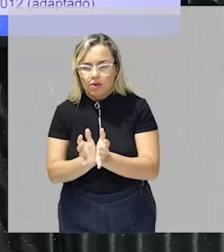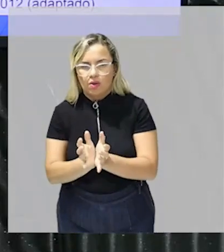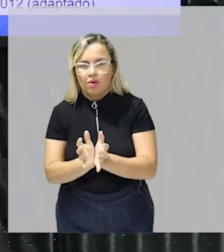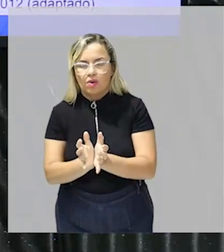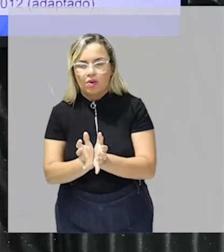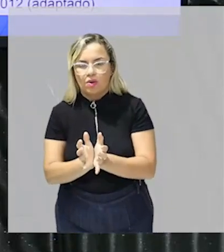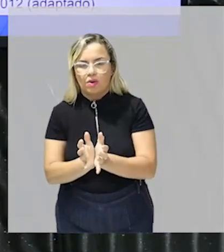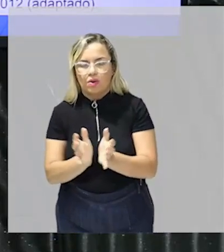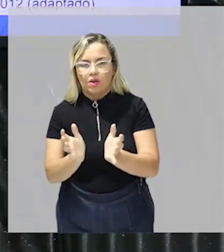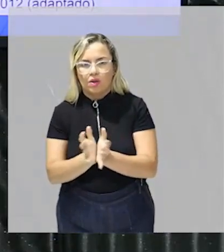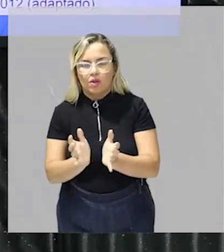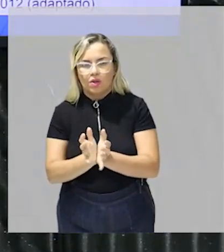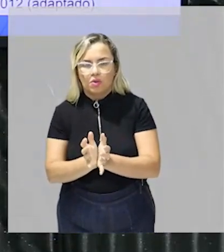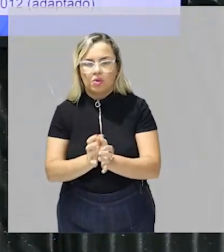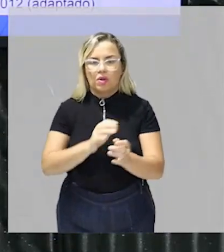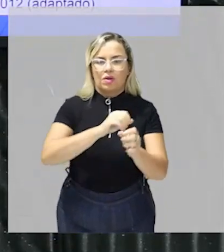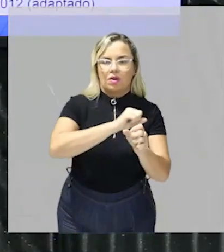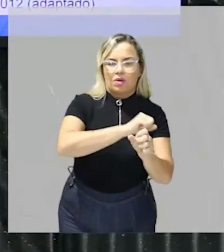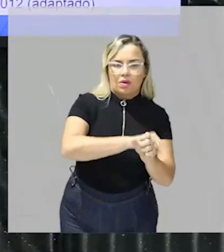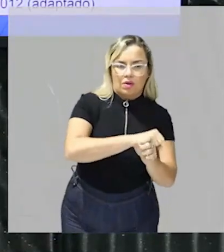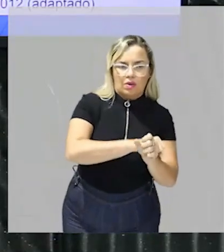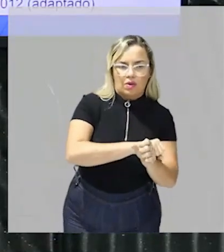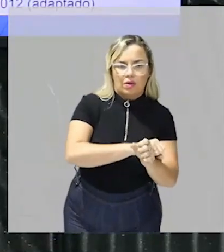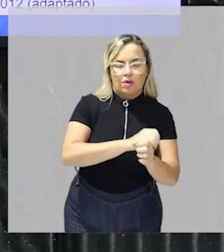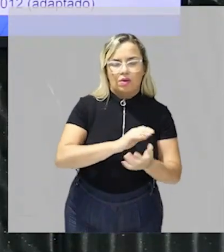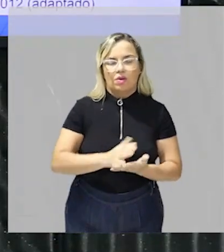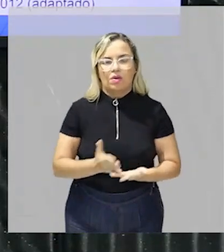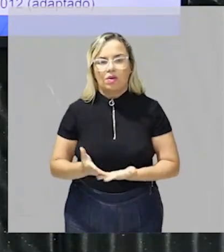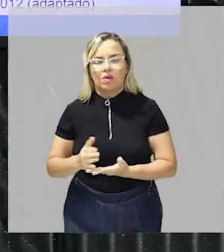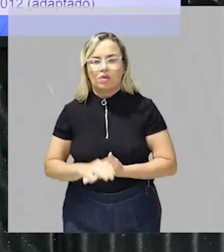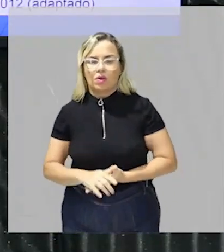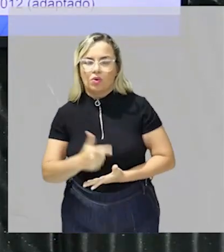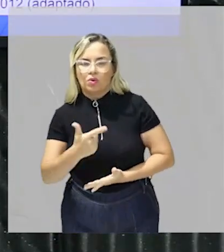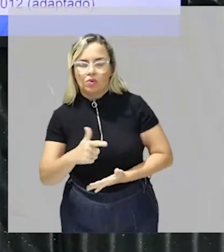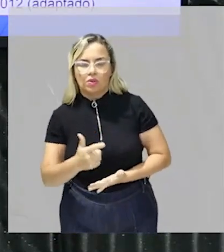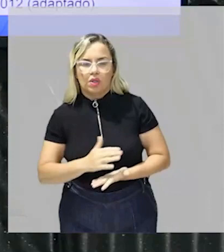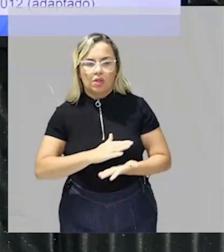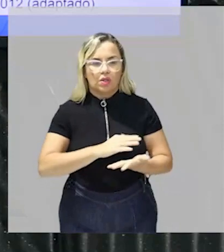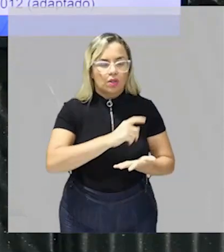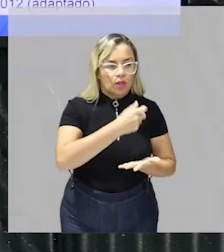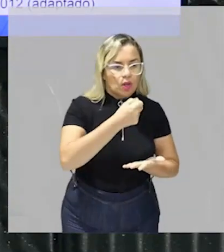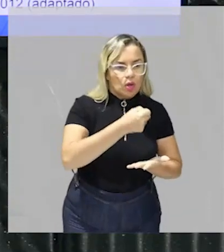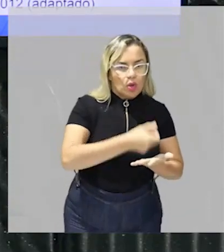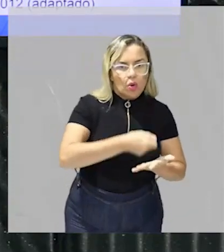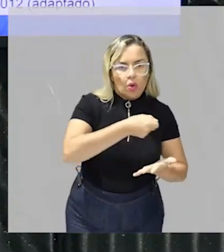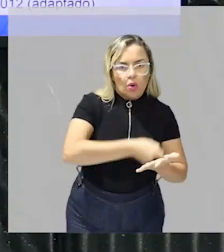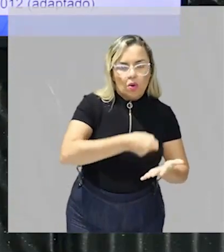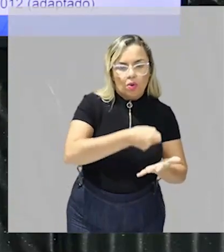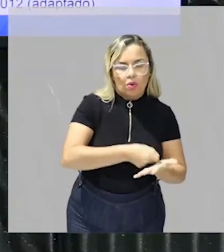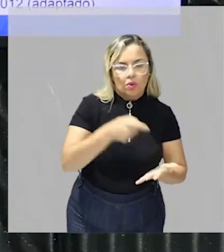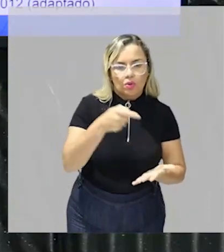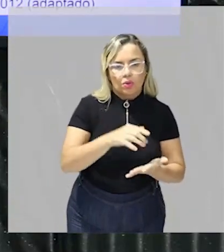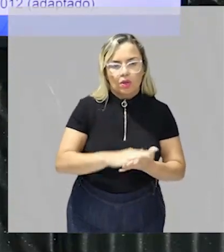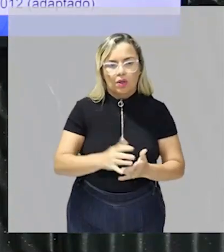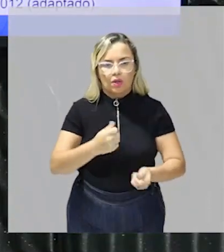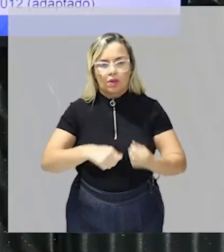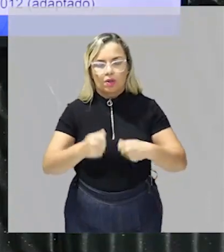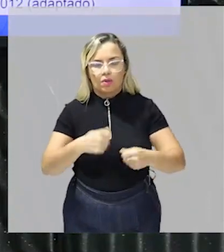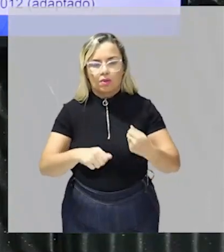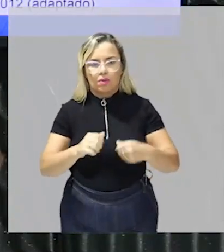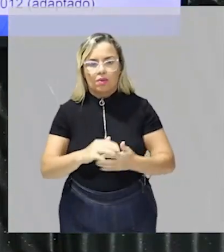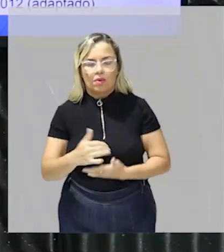de desfavorecidos sem nenhum custo econômico pra gente porém se a gente destina 0